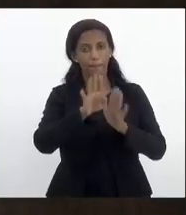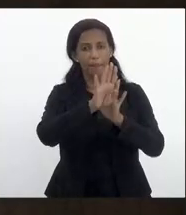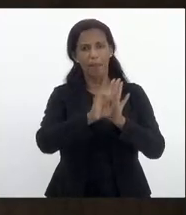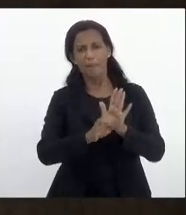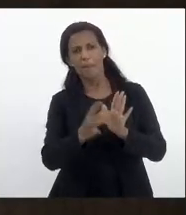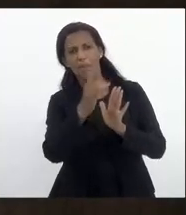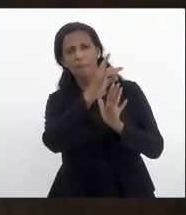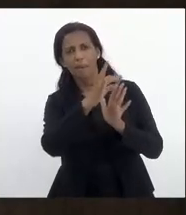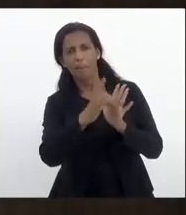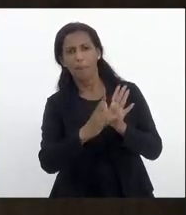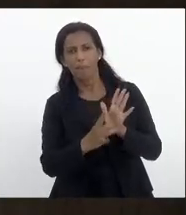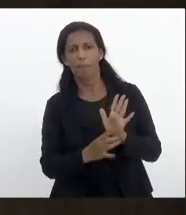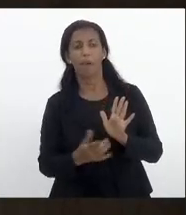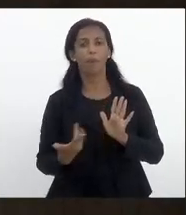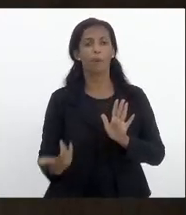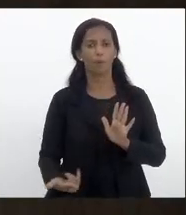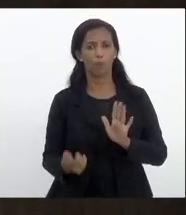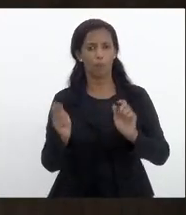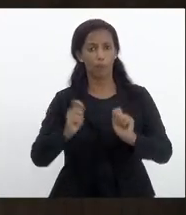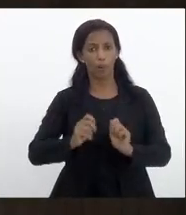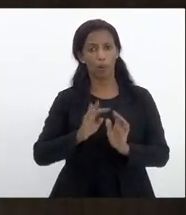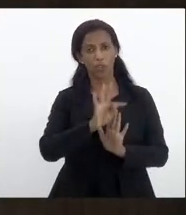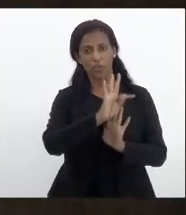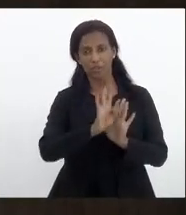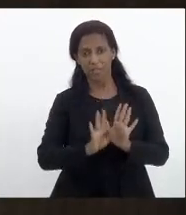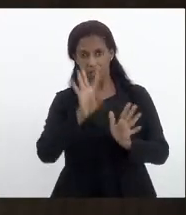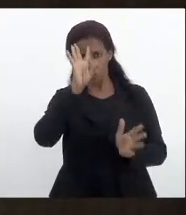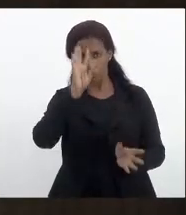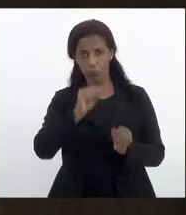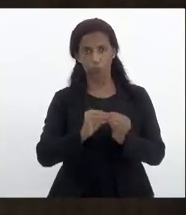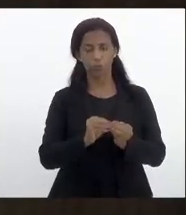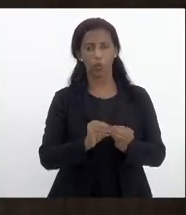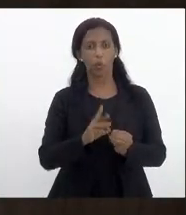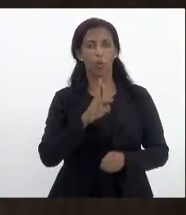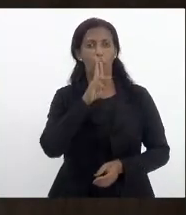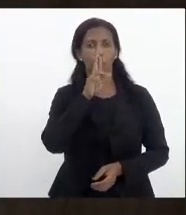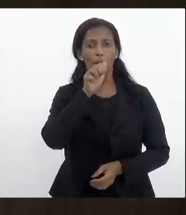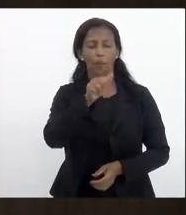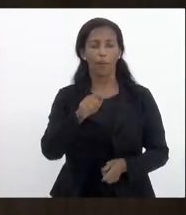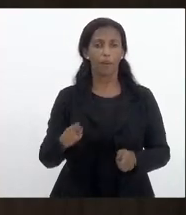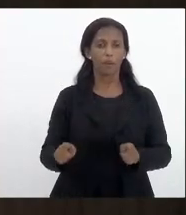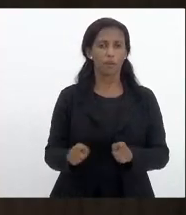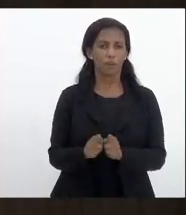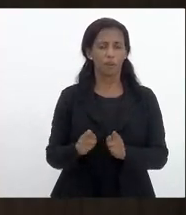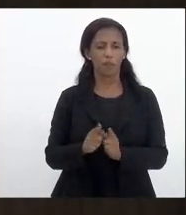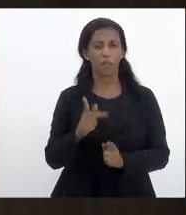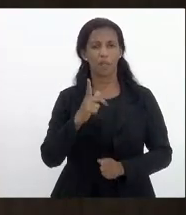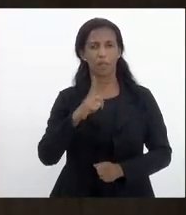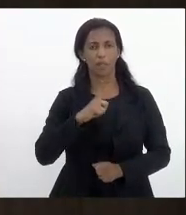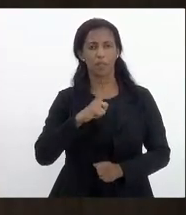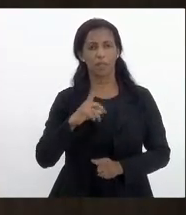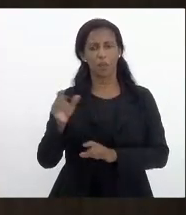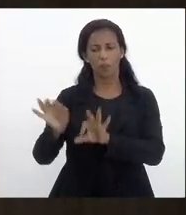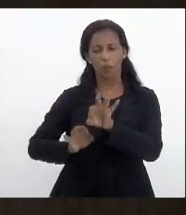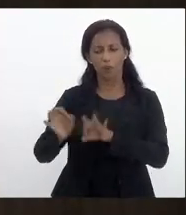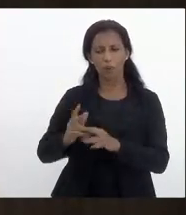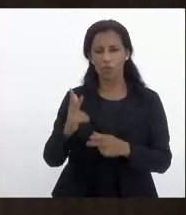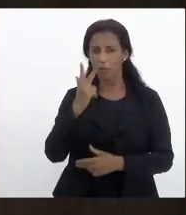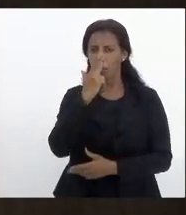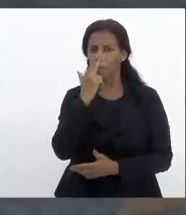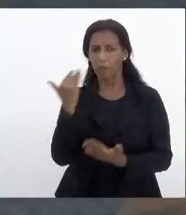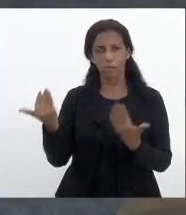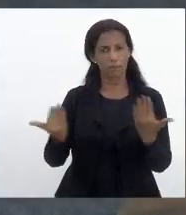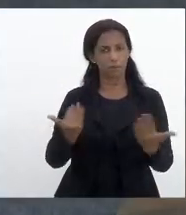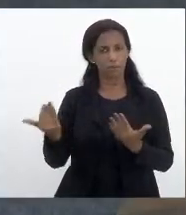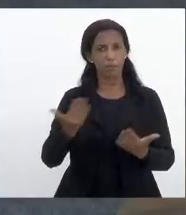apresentadas ver se a gente pode produzir um texto em consenso o deputado Rodrigo Amorim inclusive tinha um deputado com um projeto semelhante pediu